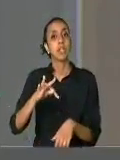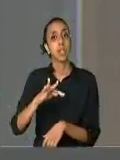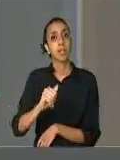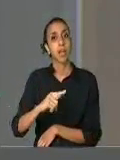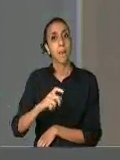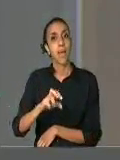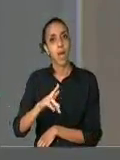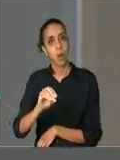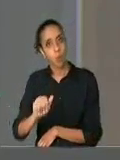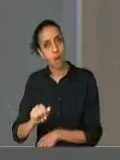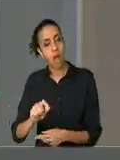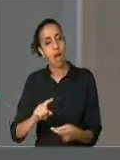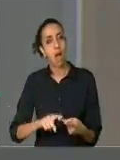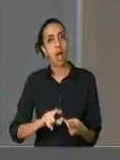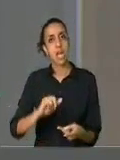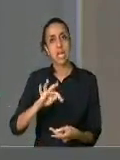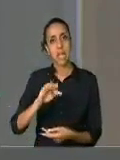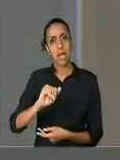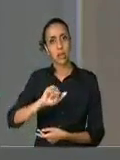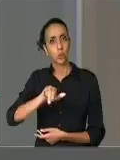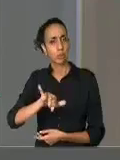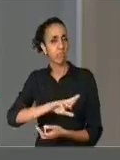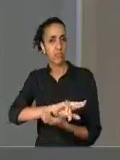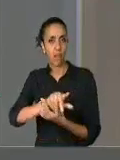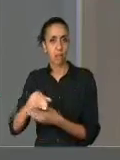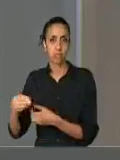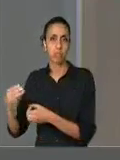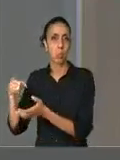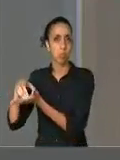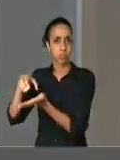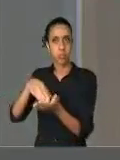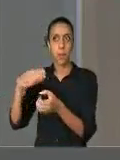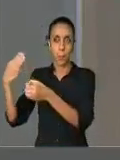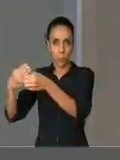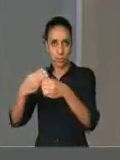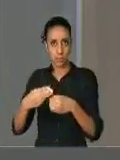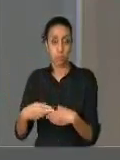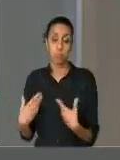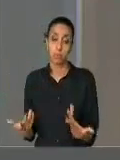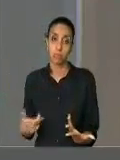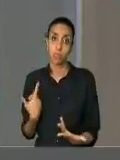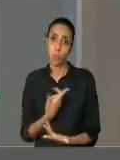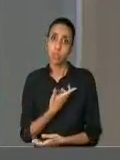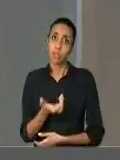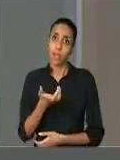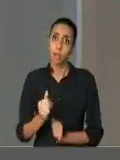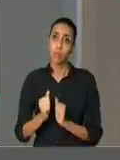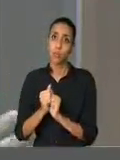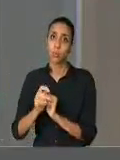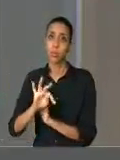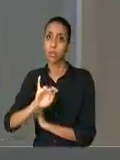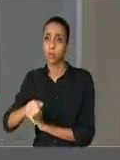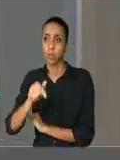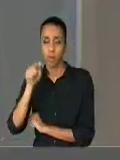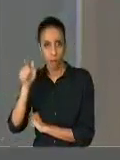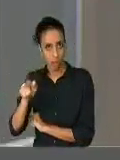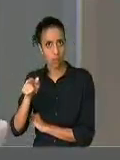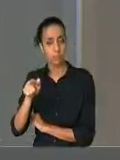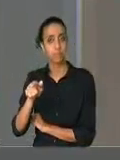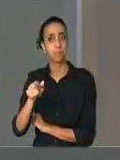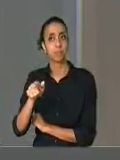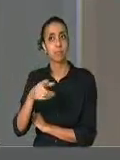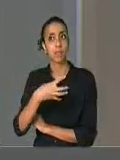mobilização, Itajuip, e tem várias comarcas. Então nós queremos, de forma irmandada com a Presidente do Tribunal, do Dr. Mestre Socorro, que tem sido muito sensível,